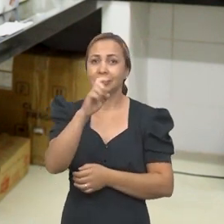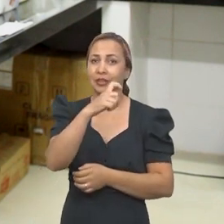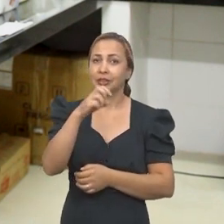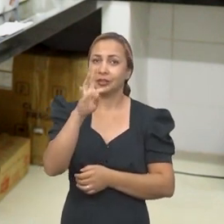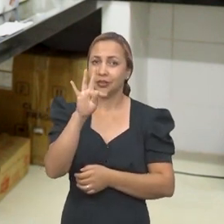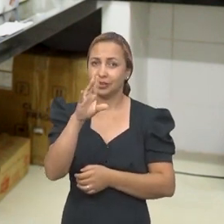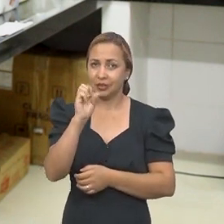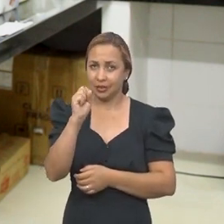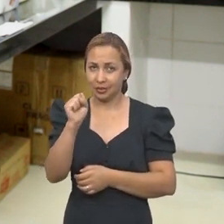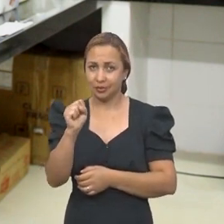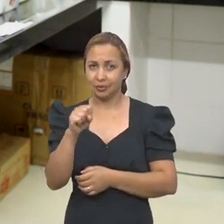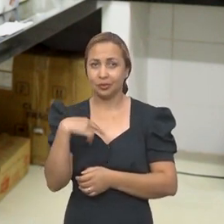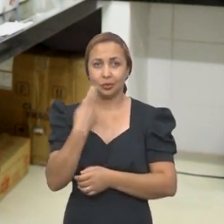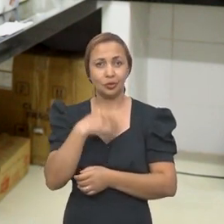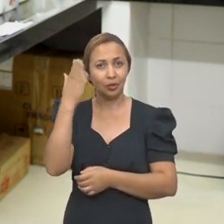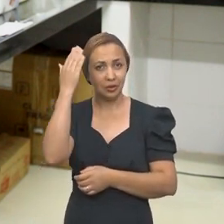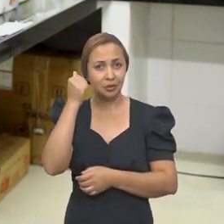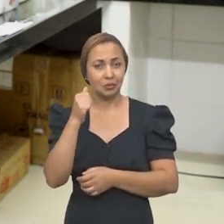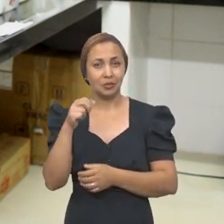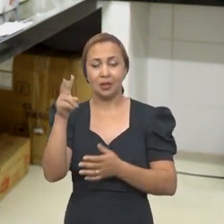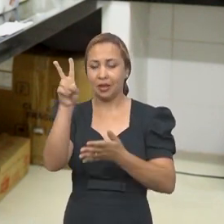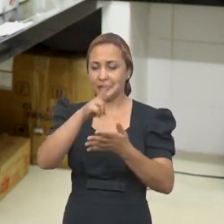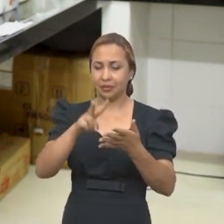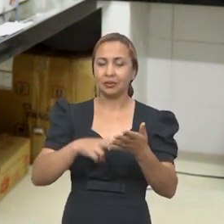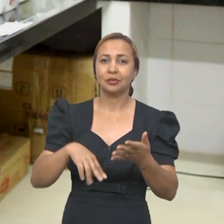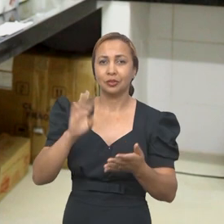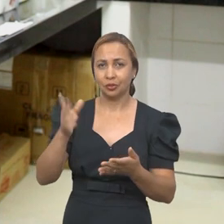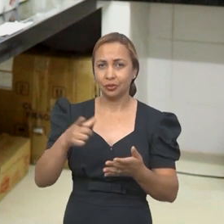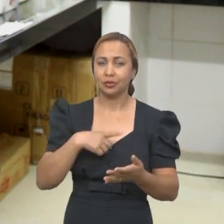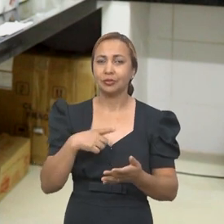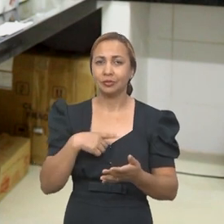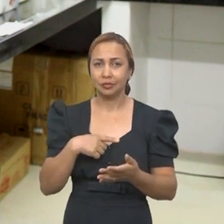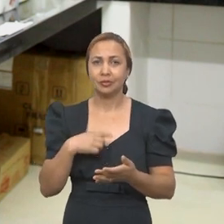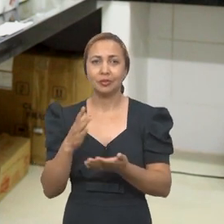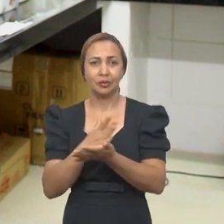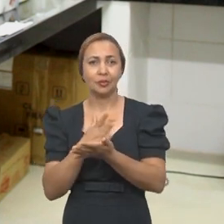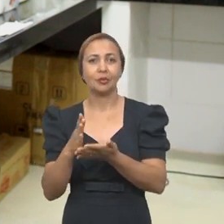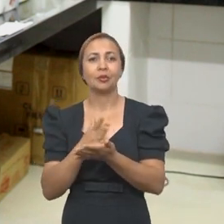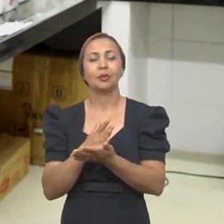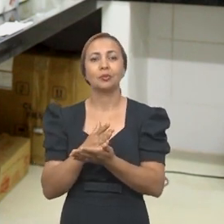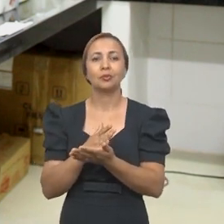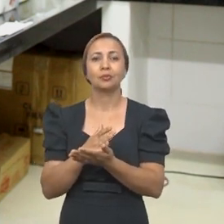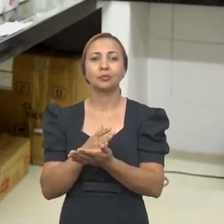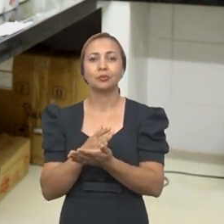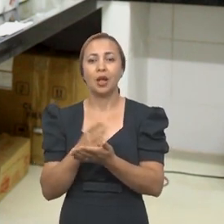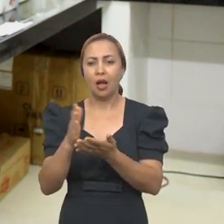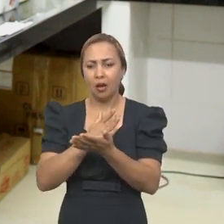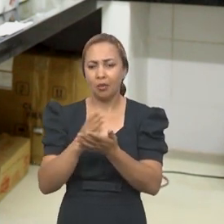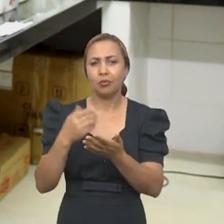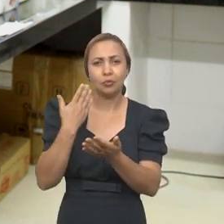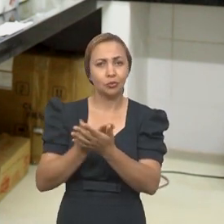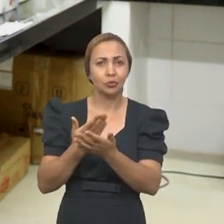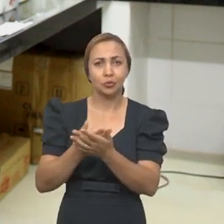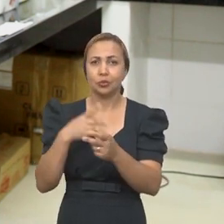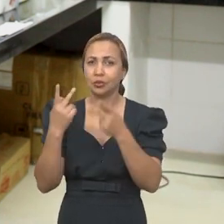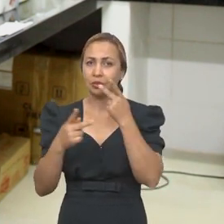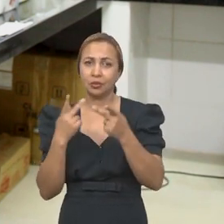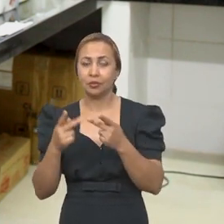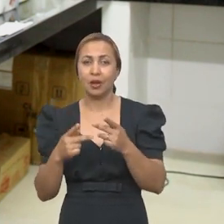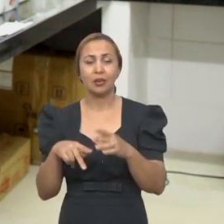a esses extratos. Nós sabemos na literatura que já existem alguns